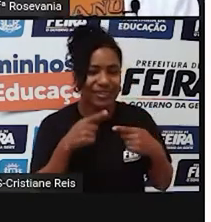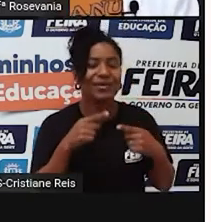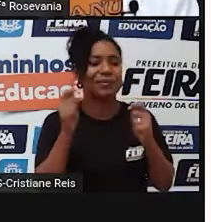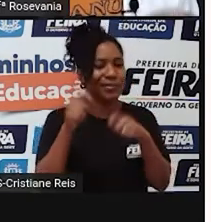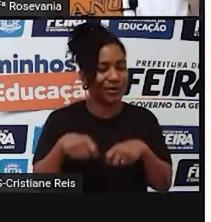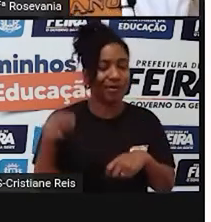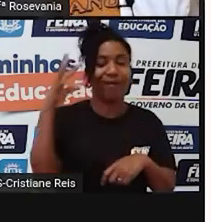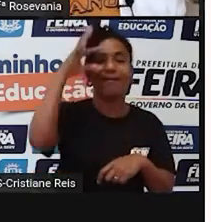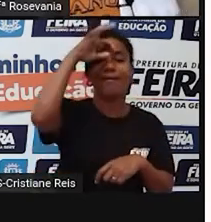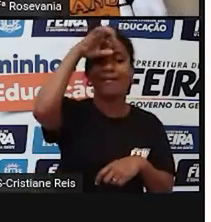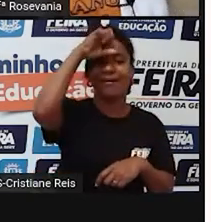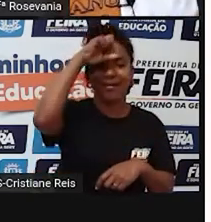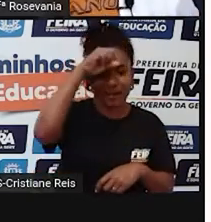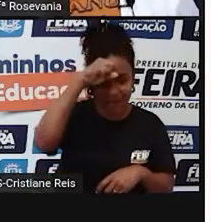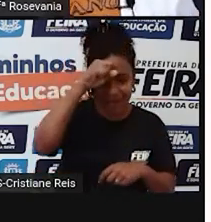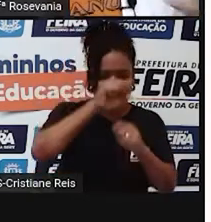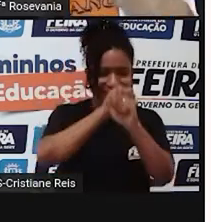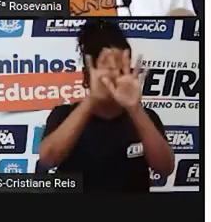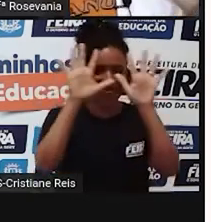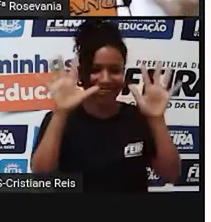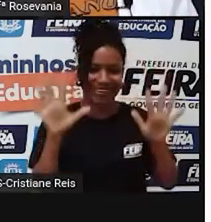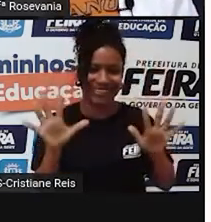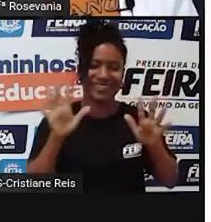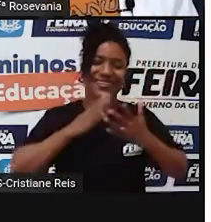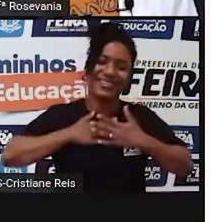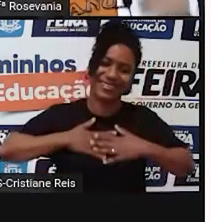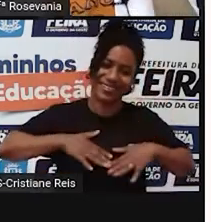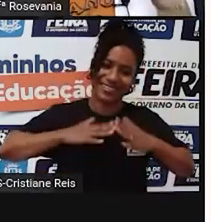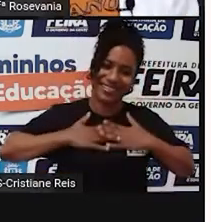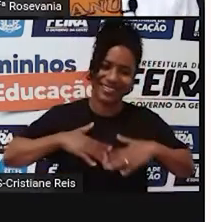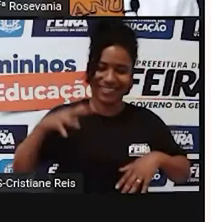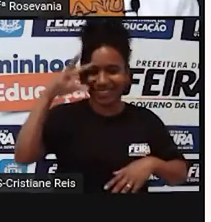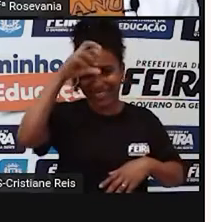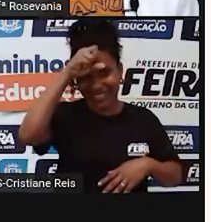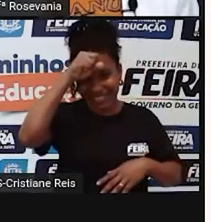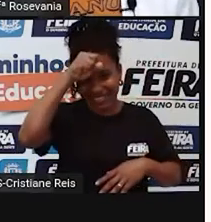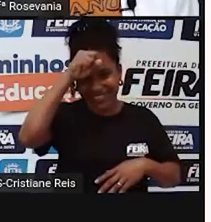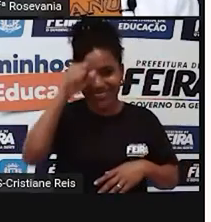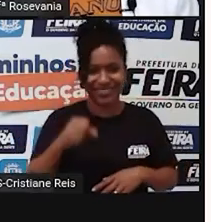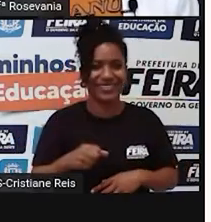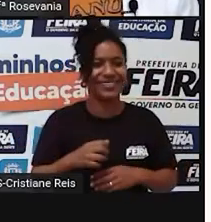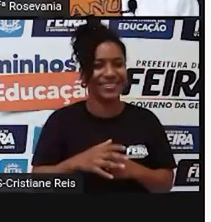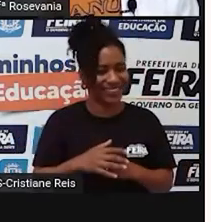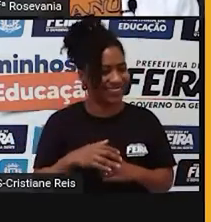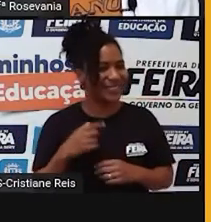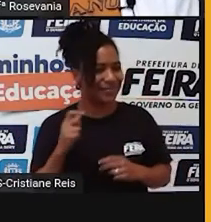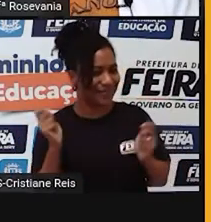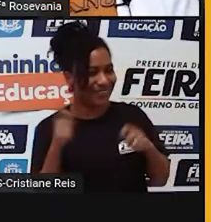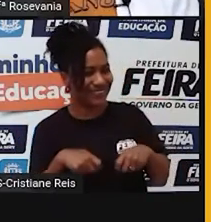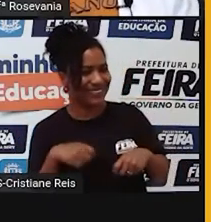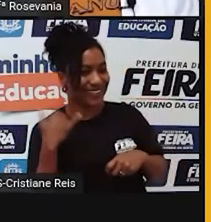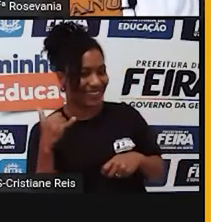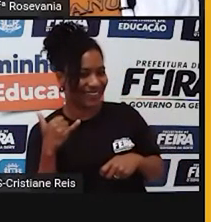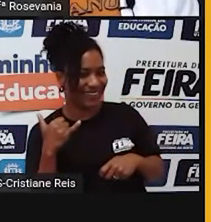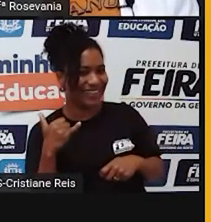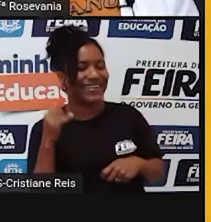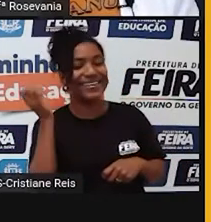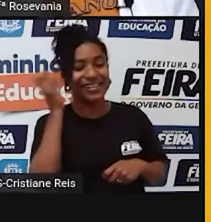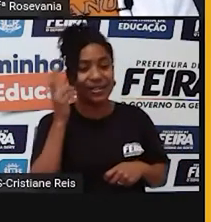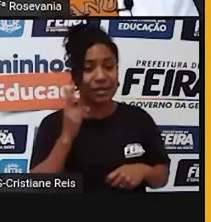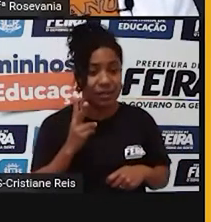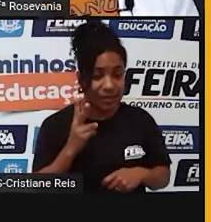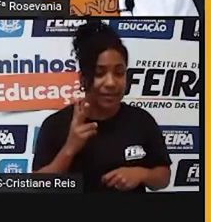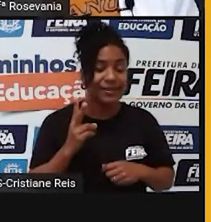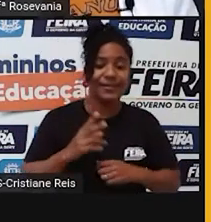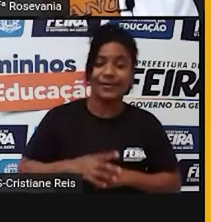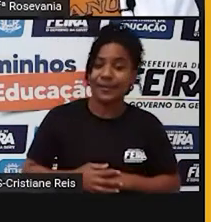e que saiam da aula bem tranquilinhos, assim, já sabendo tudo, podendo até tirar onda, né, com os colegas. Vamos lá? O